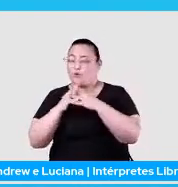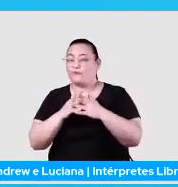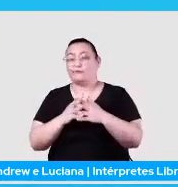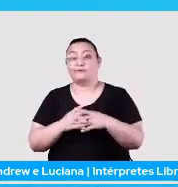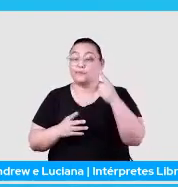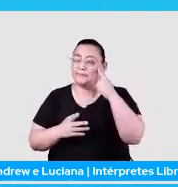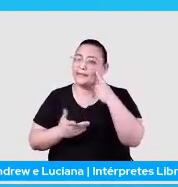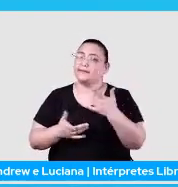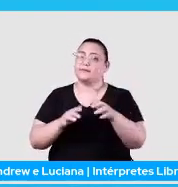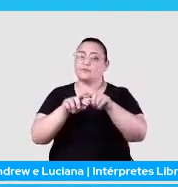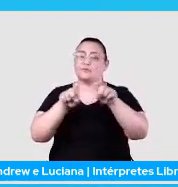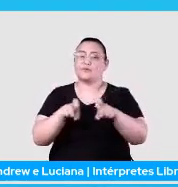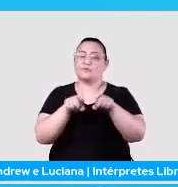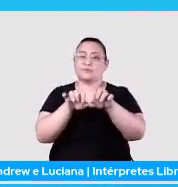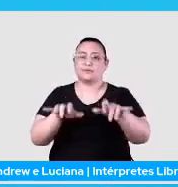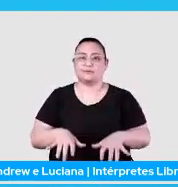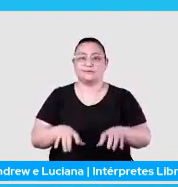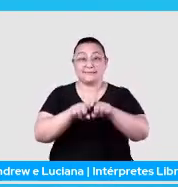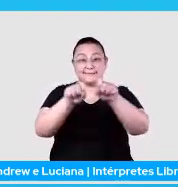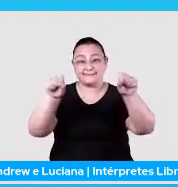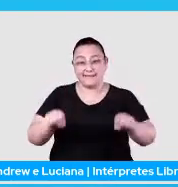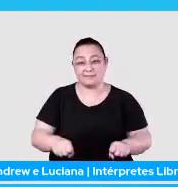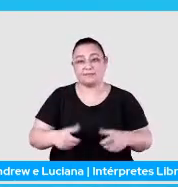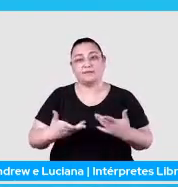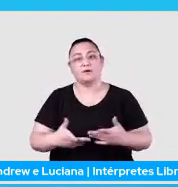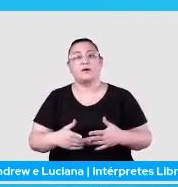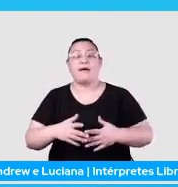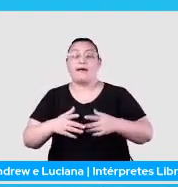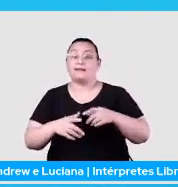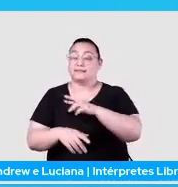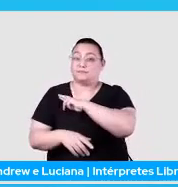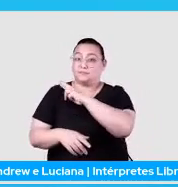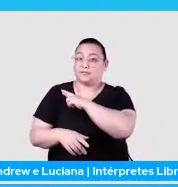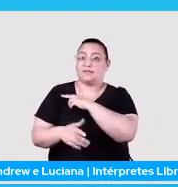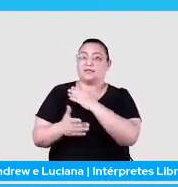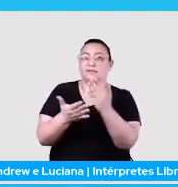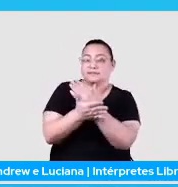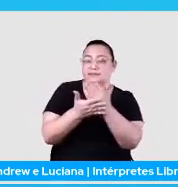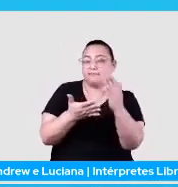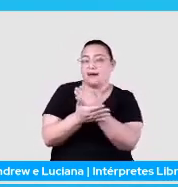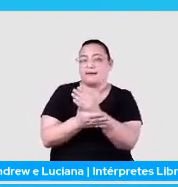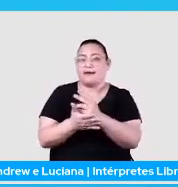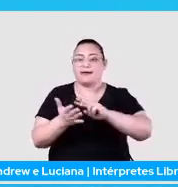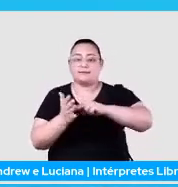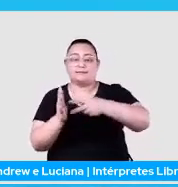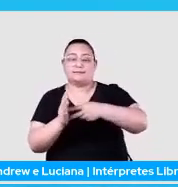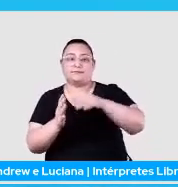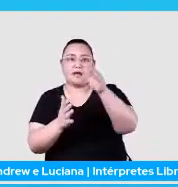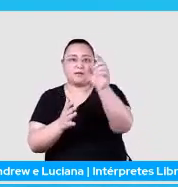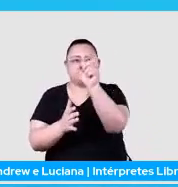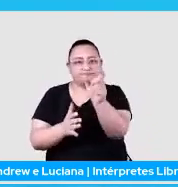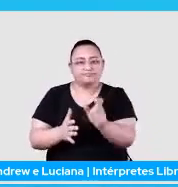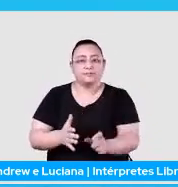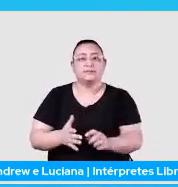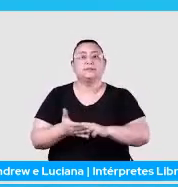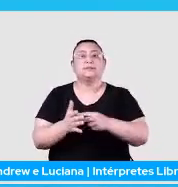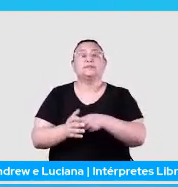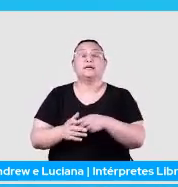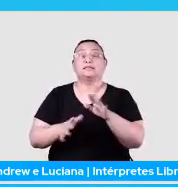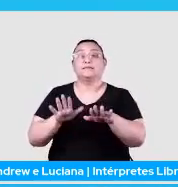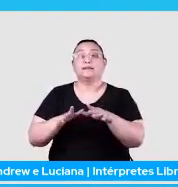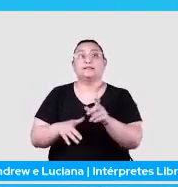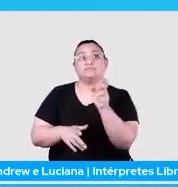né? Então, é isso. Essa tarefa de desambiguar, se diz muita gente acabar rotulando a